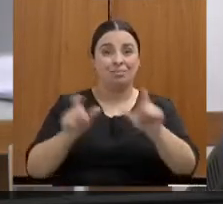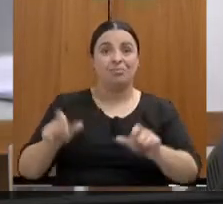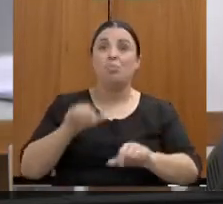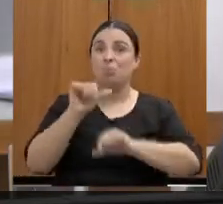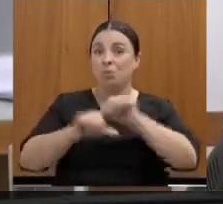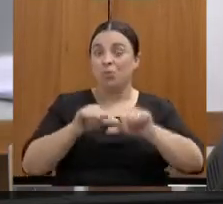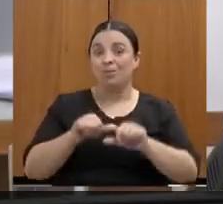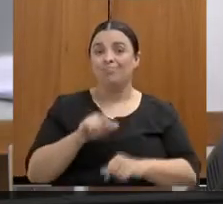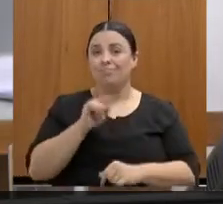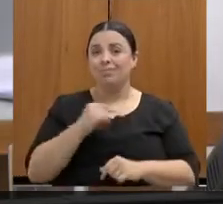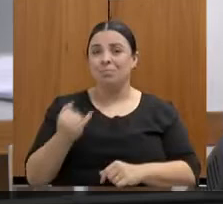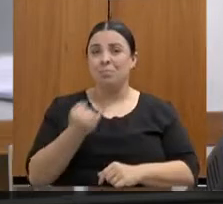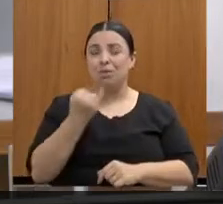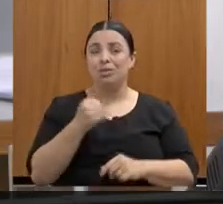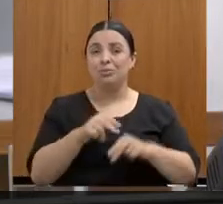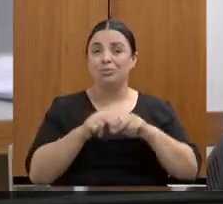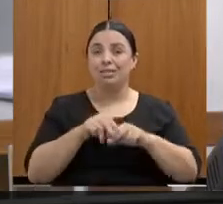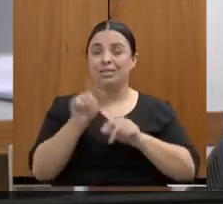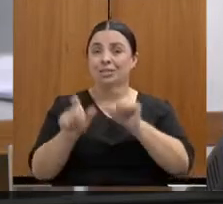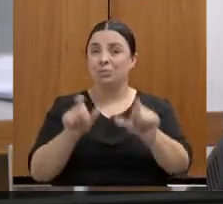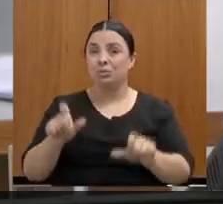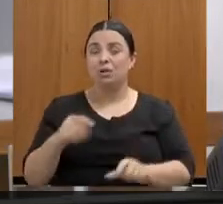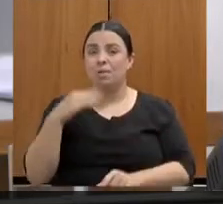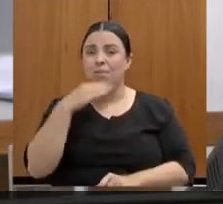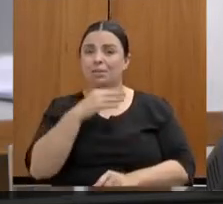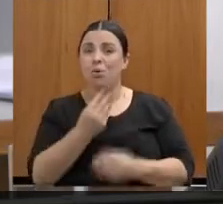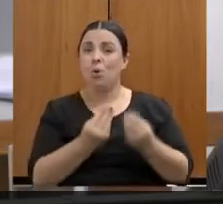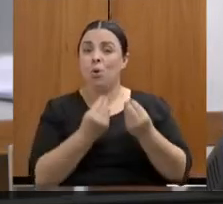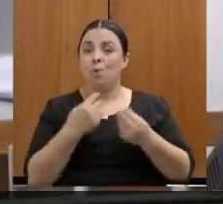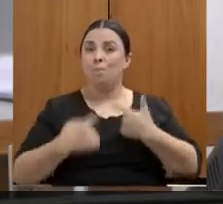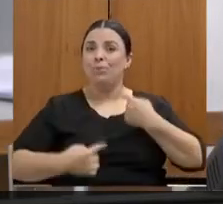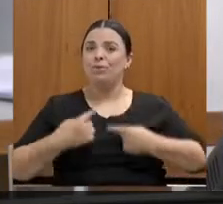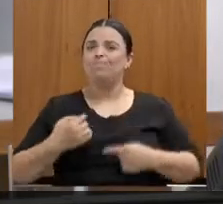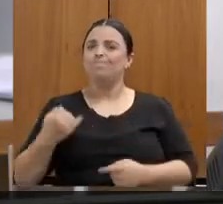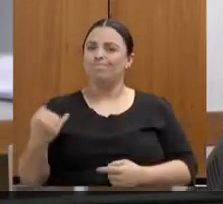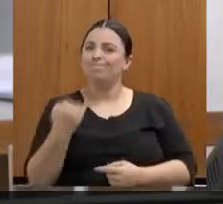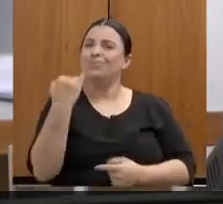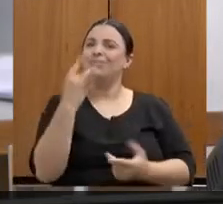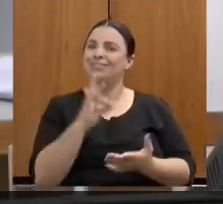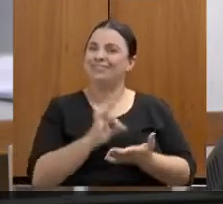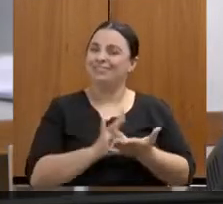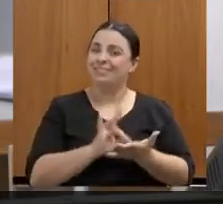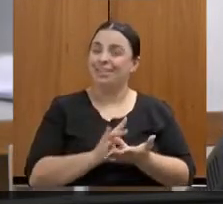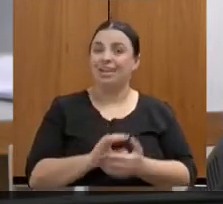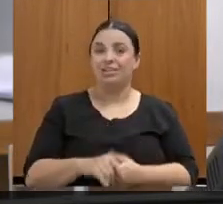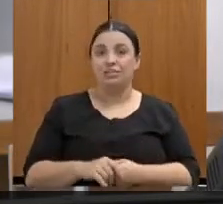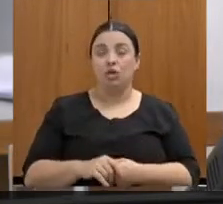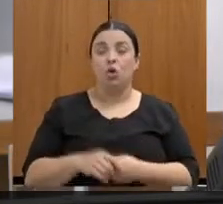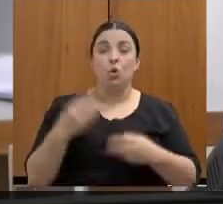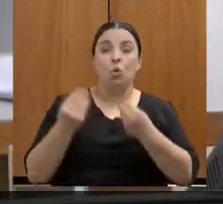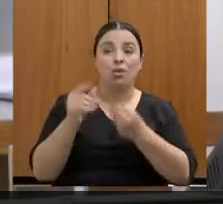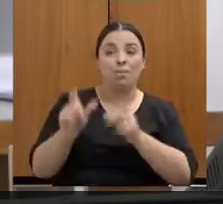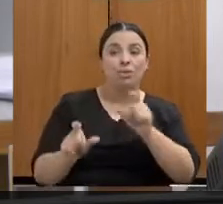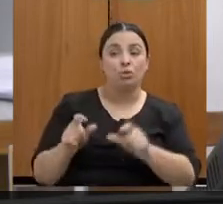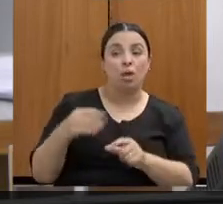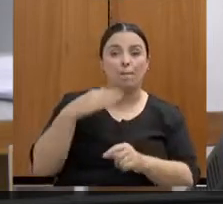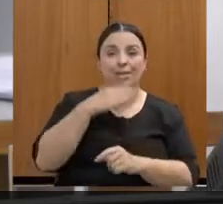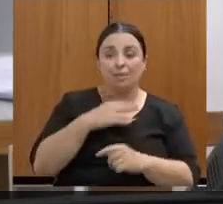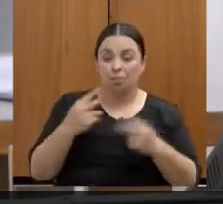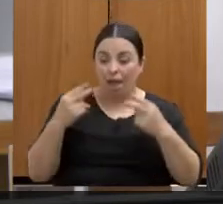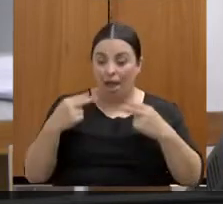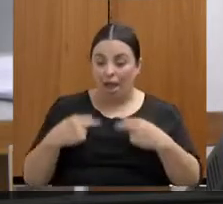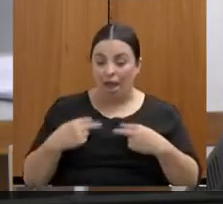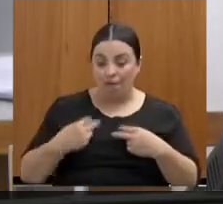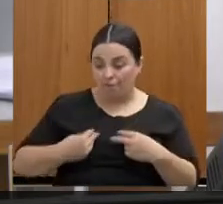assim as pessoas percebem o quanto a política é importante. Quando a pessoa percebe que a vida dela mudou por uma